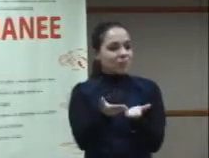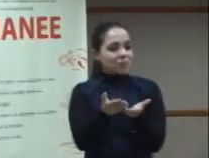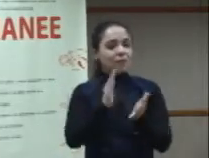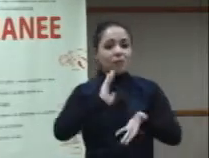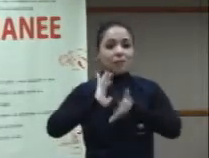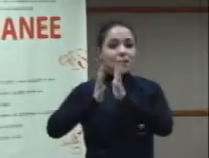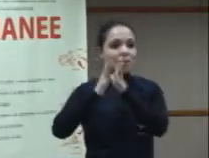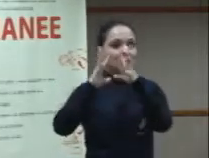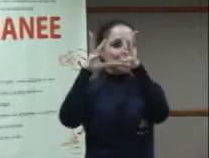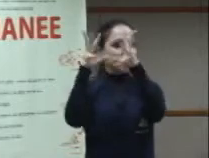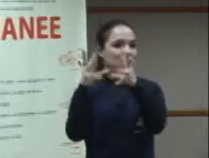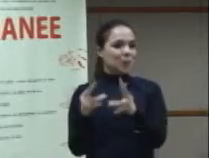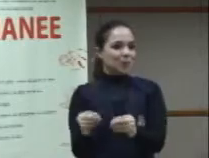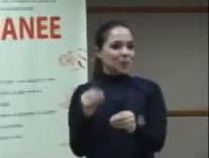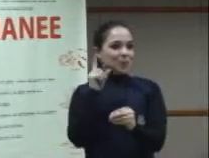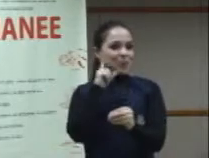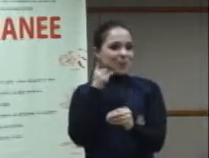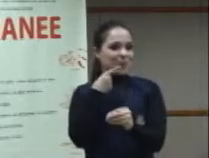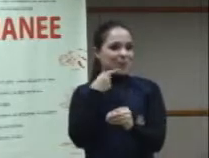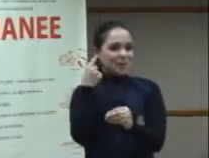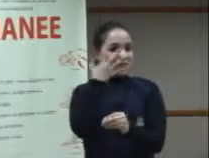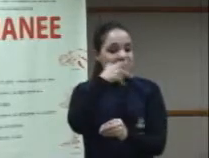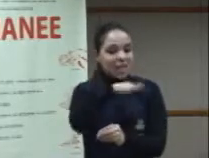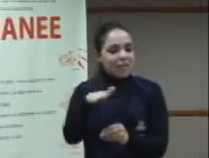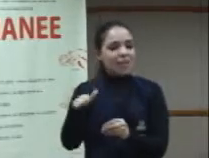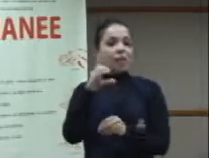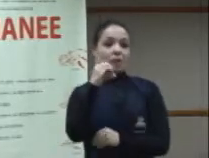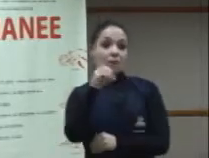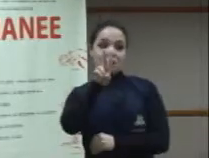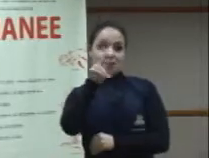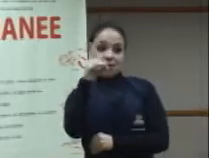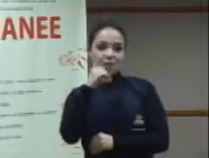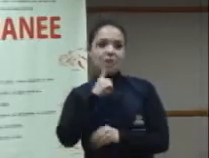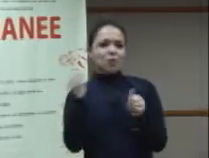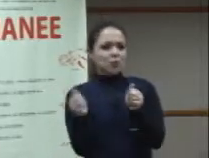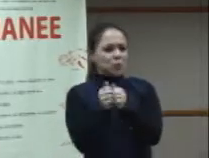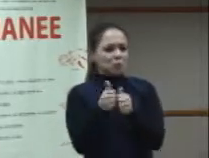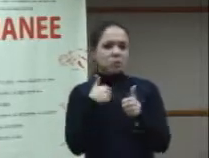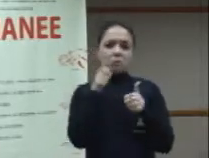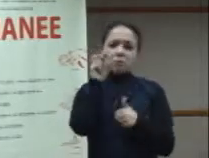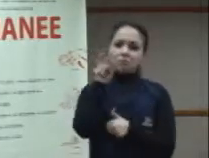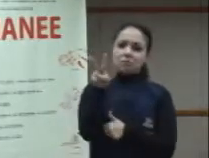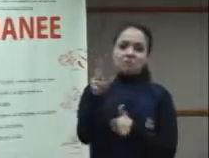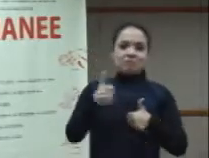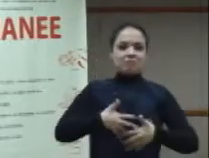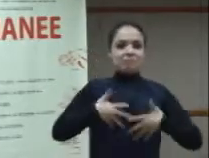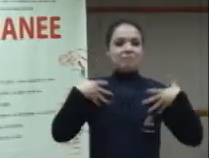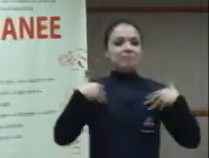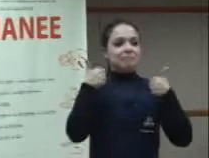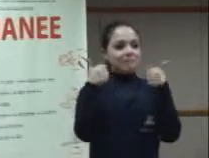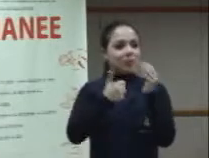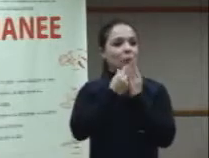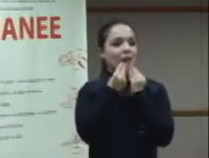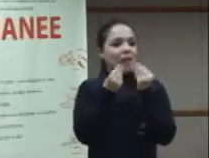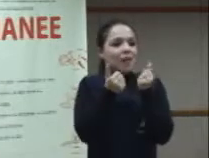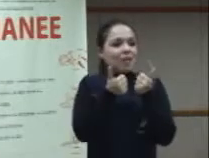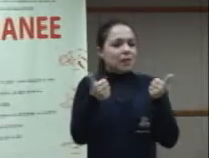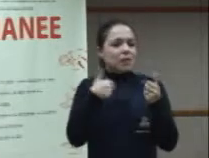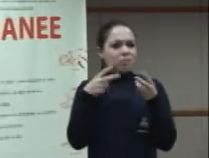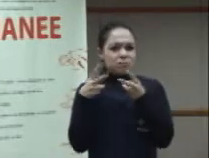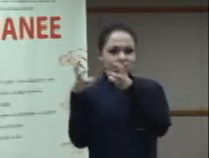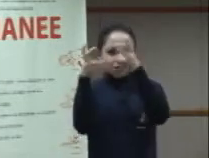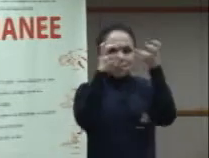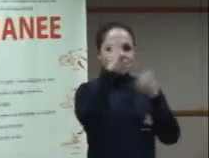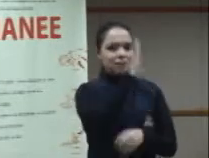de sinais para crianças surdas acompanhando um DVD muito bem feito com excelente qualidade então nós vemos que o Brasil